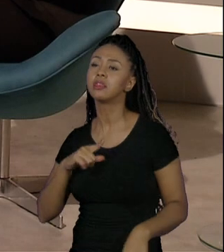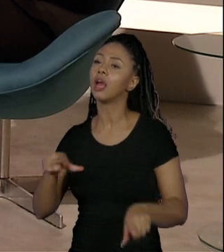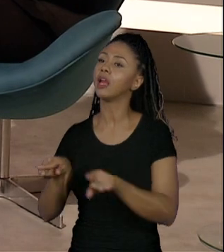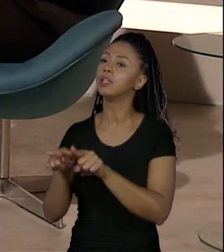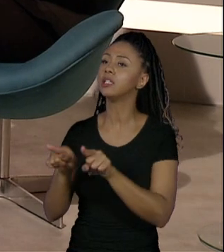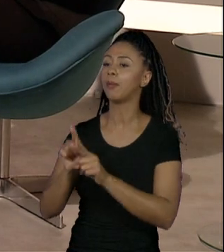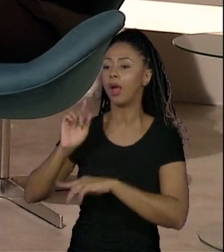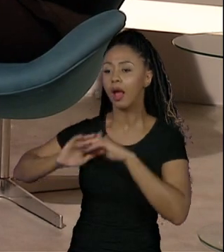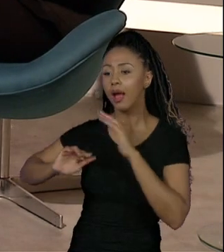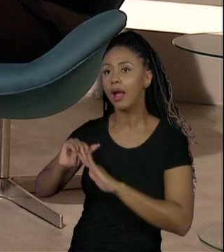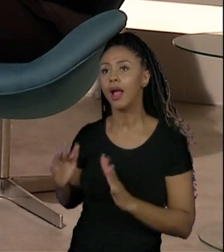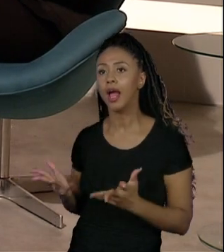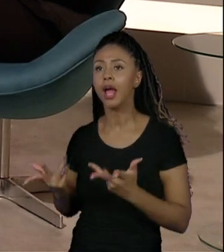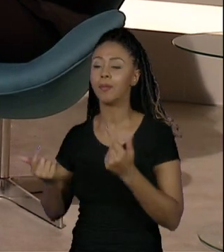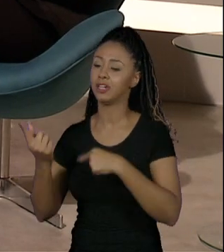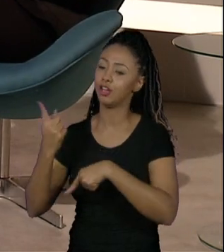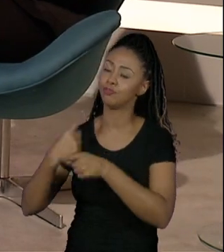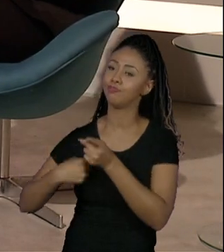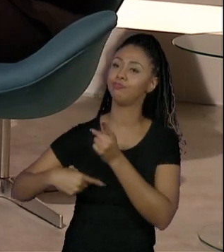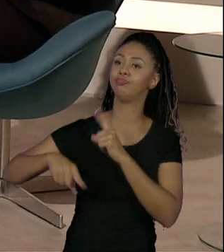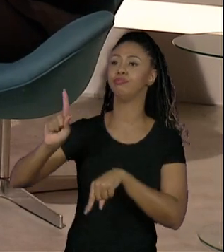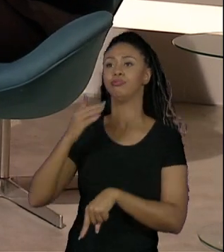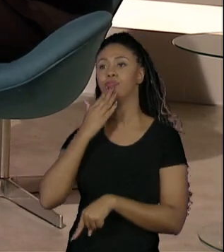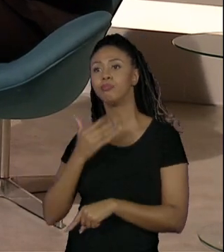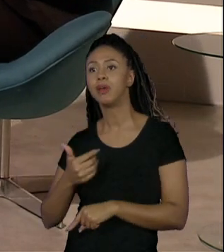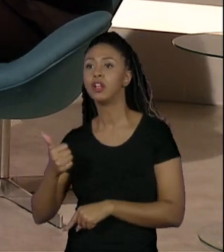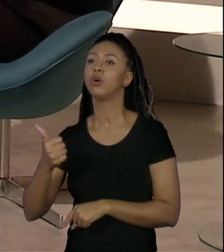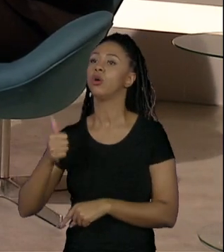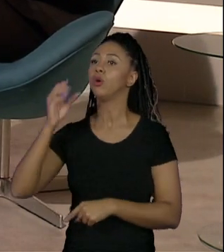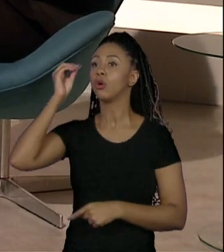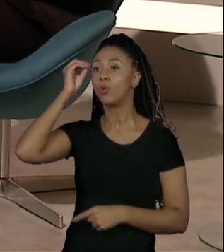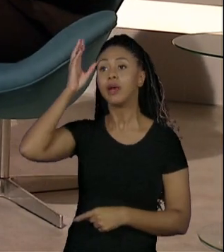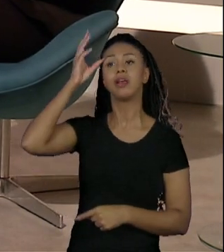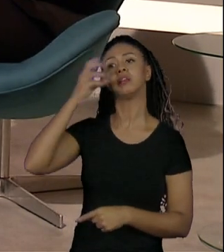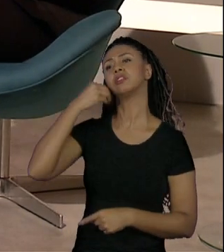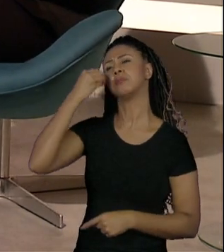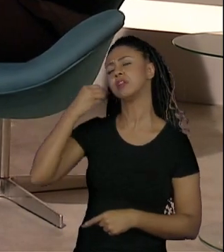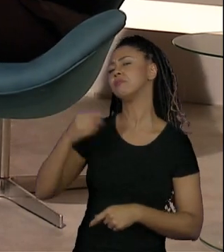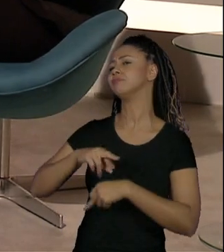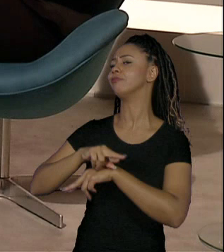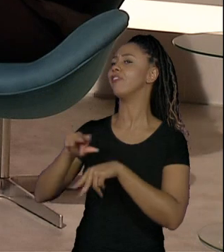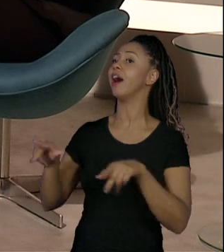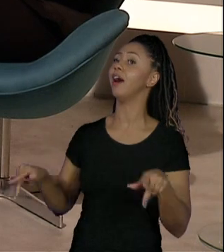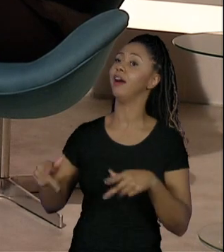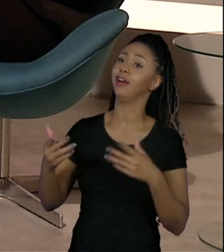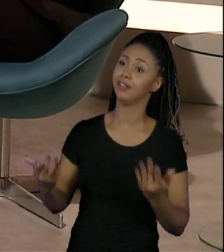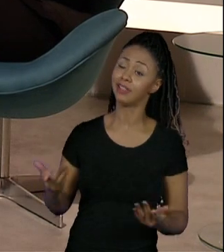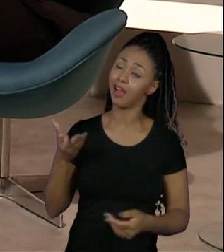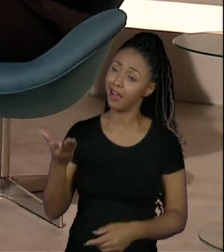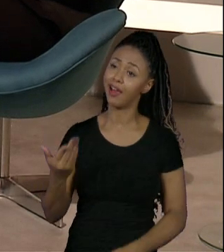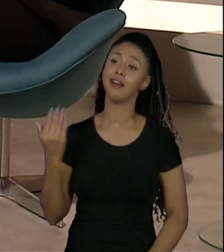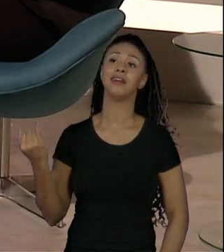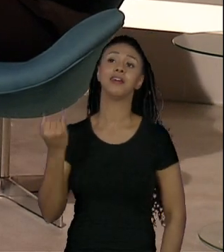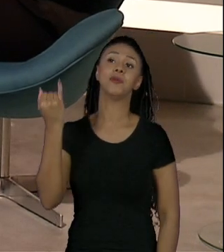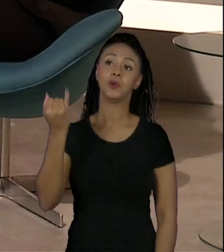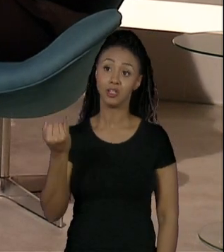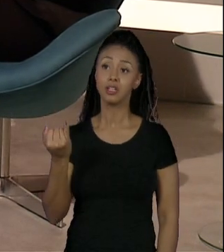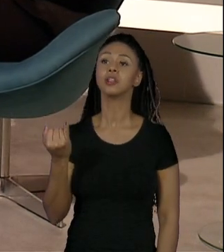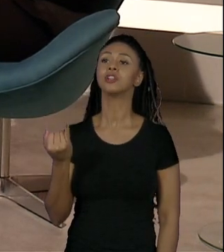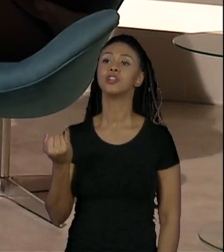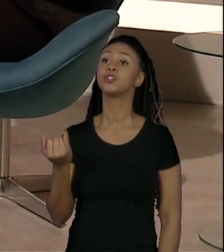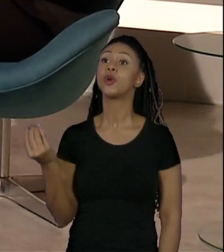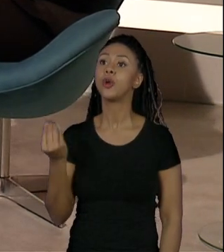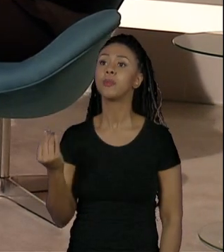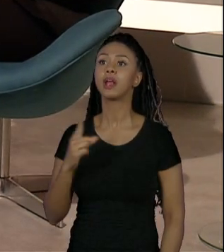vão ter tido mais conhecimento, pode ser aprofundada, né? Melhora essa problematização. Isso é importante, vai tendo também um grande